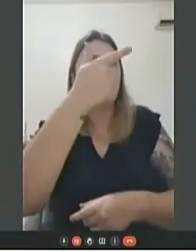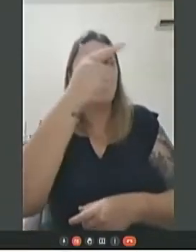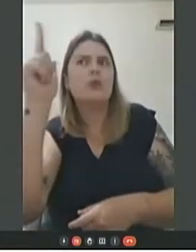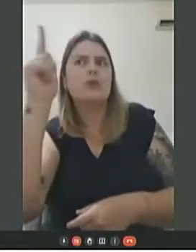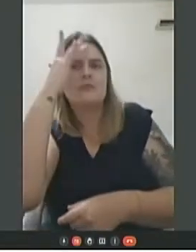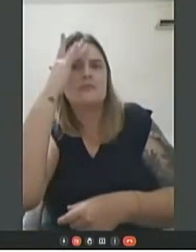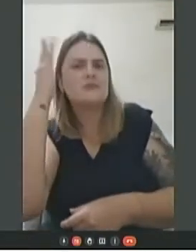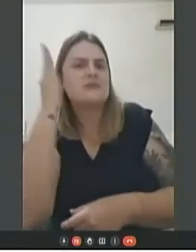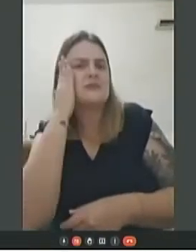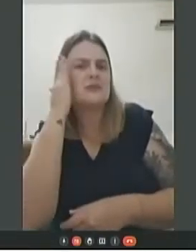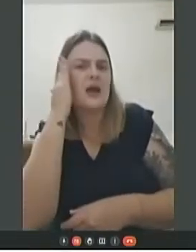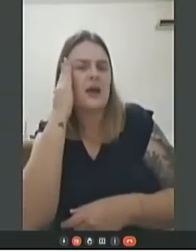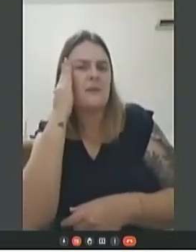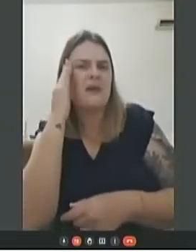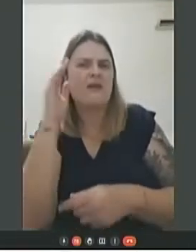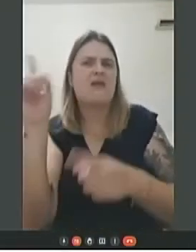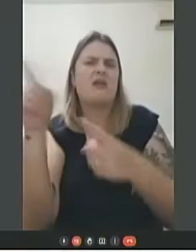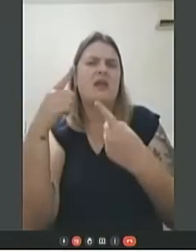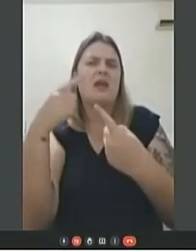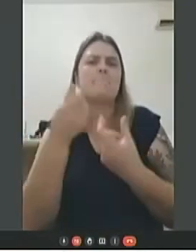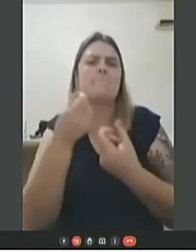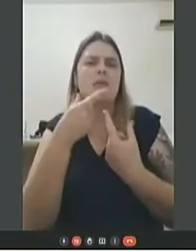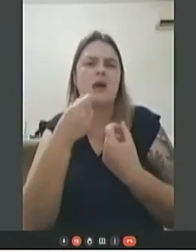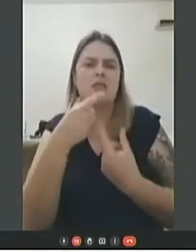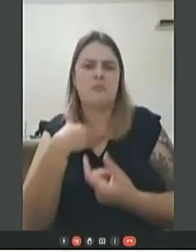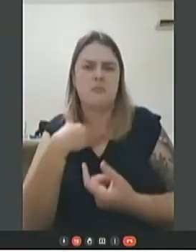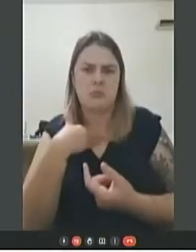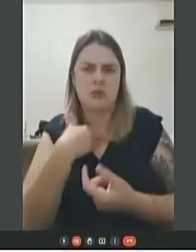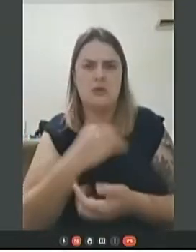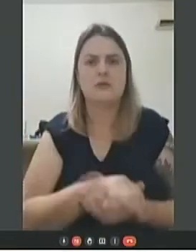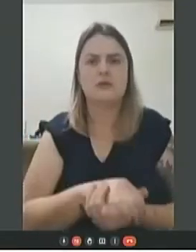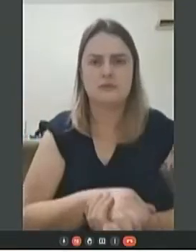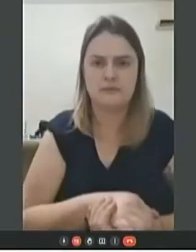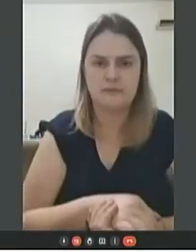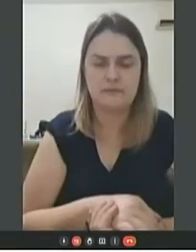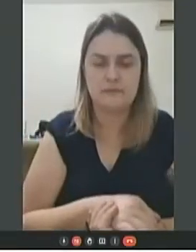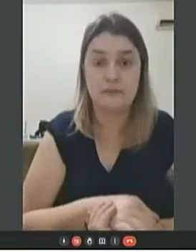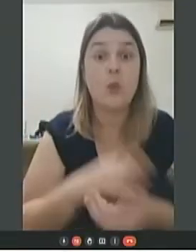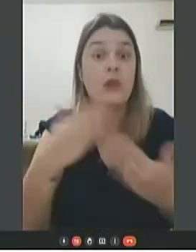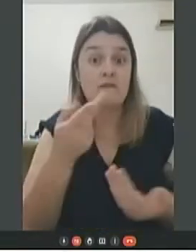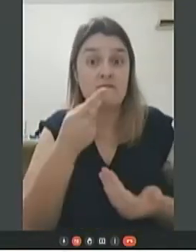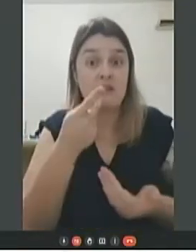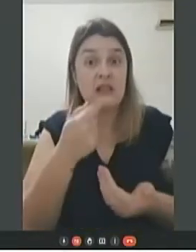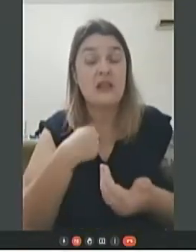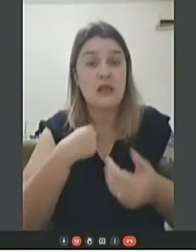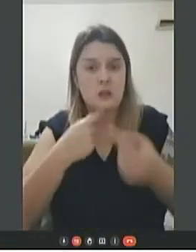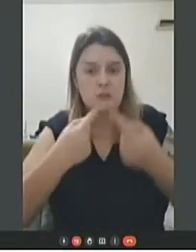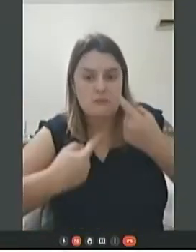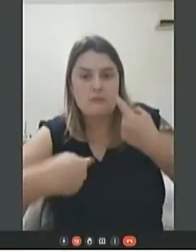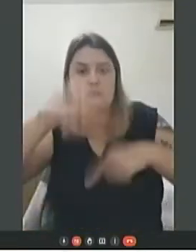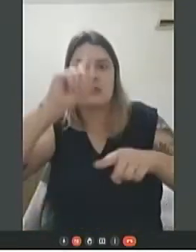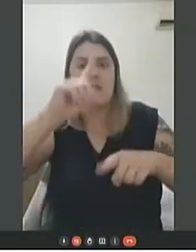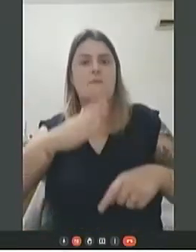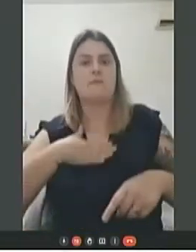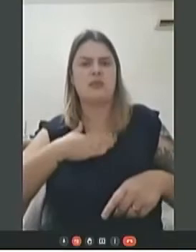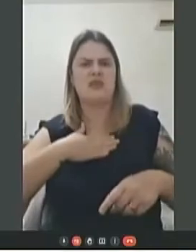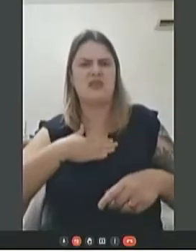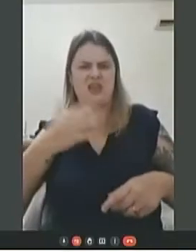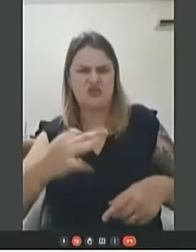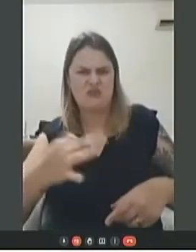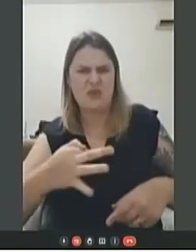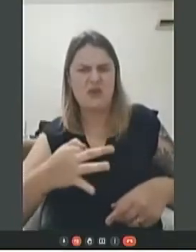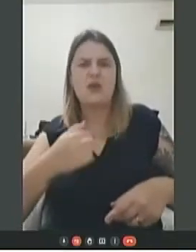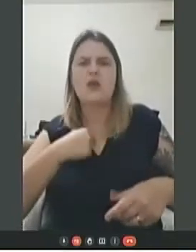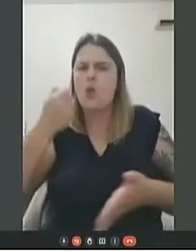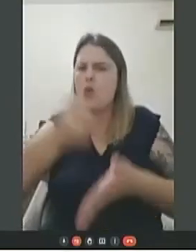acontecido ainda me ridicularizaram. Mas como eu falo, eu consegui transformar a minha dor em luta. Muitas